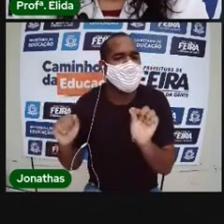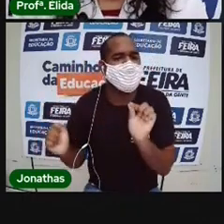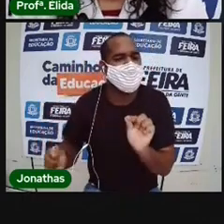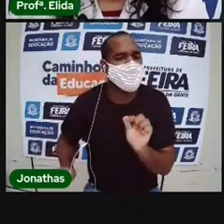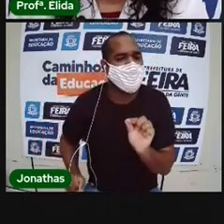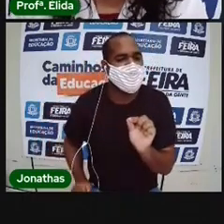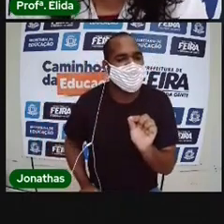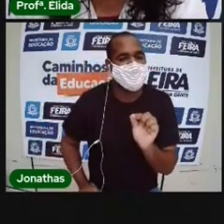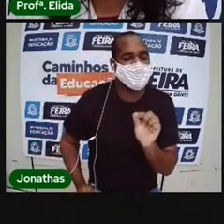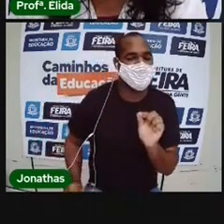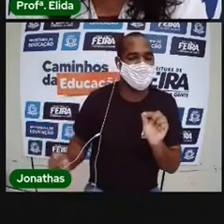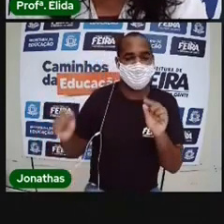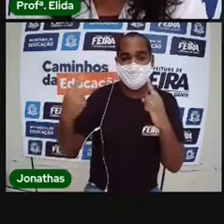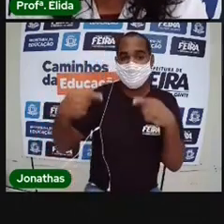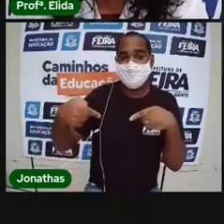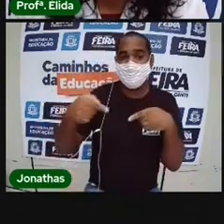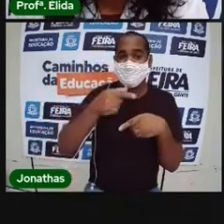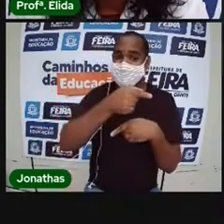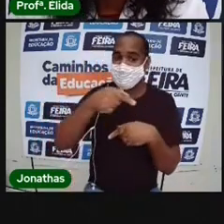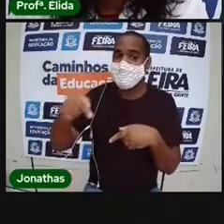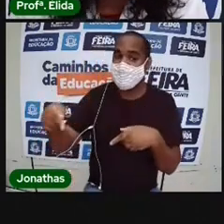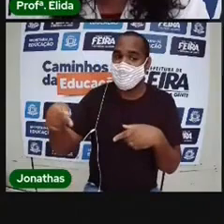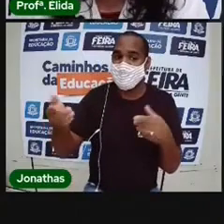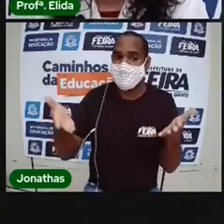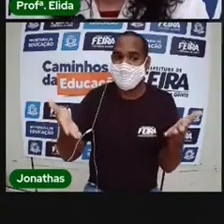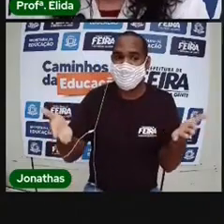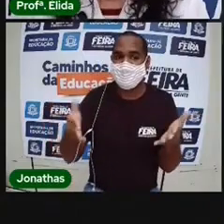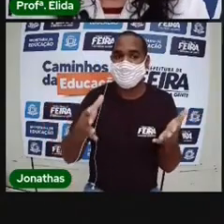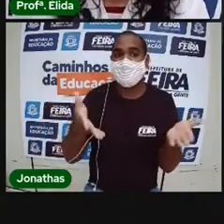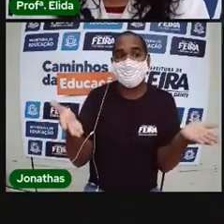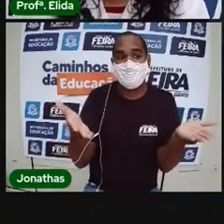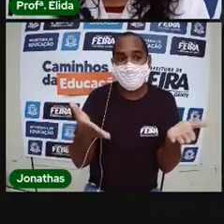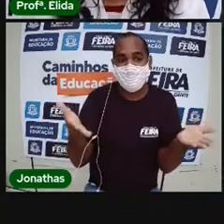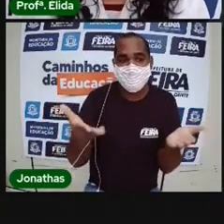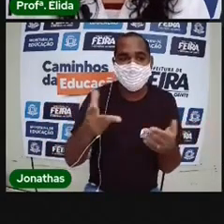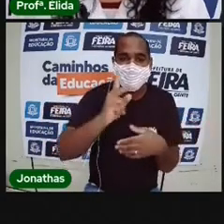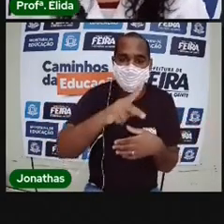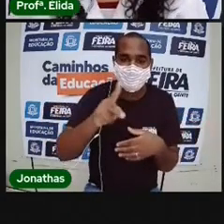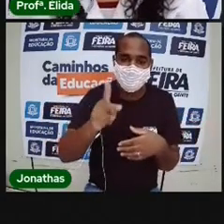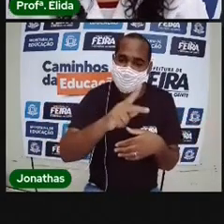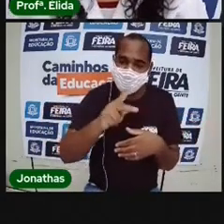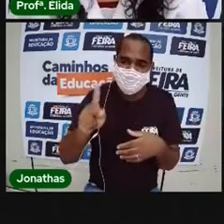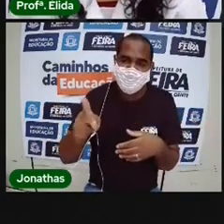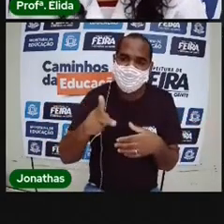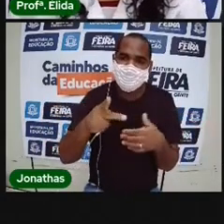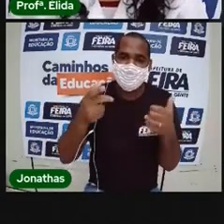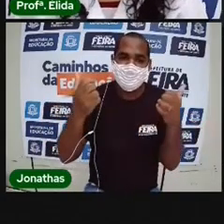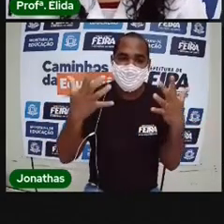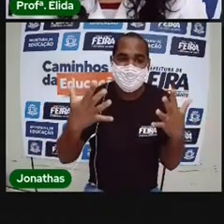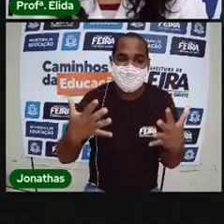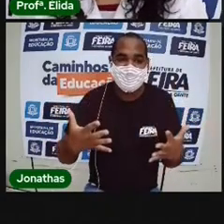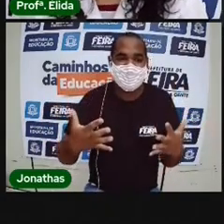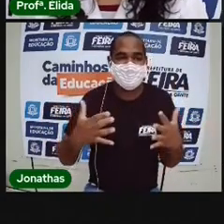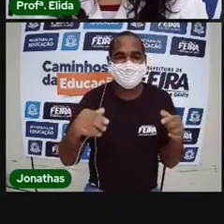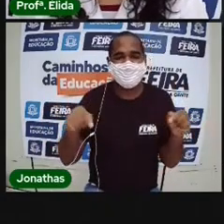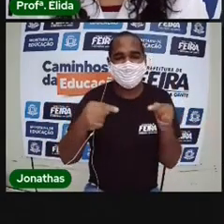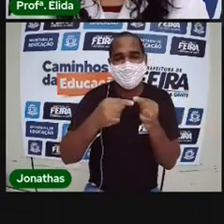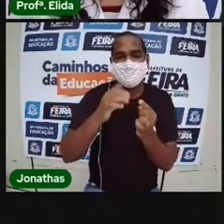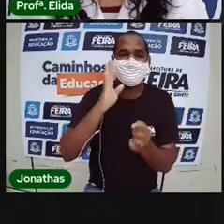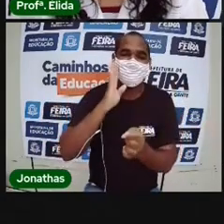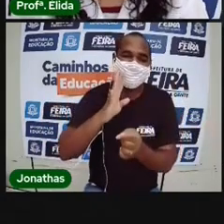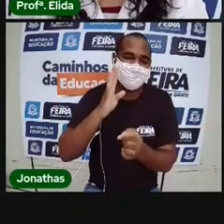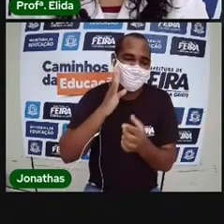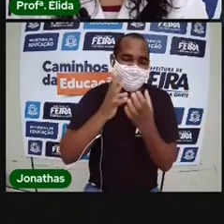Esse é o desafio dessa semana. Agora, a Pró vai fazer uma parte muito legal.